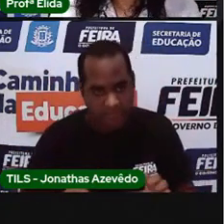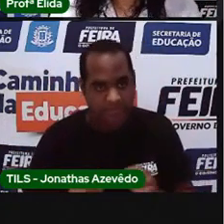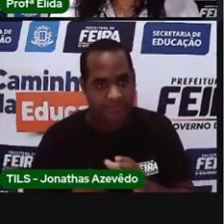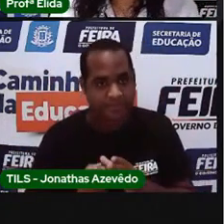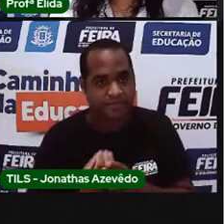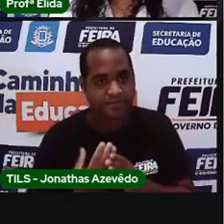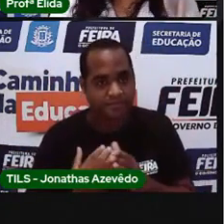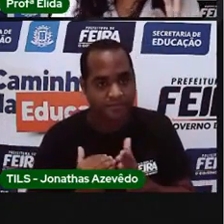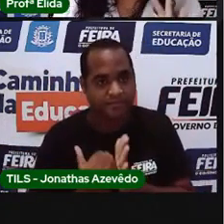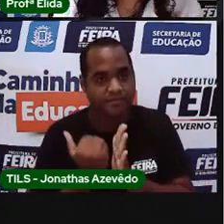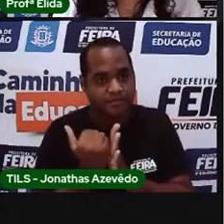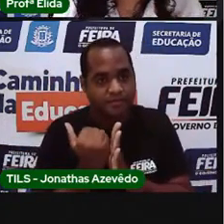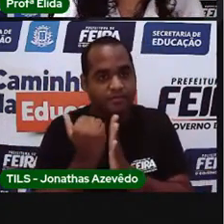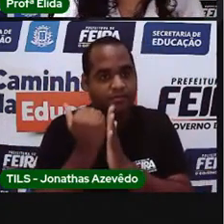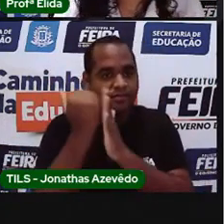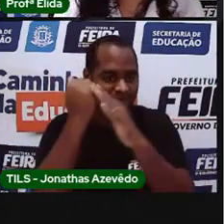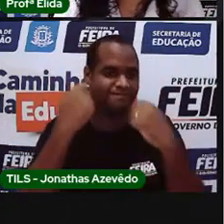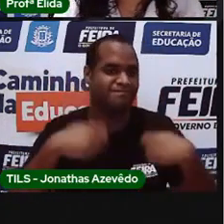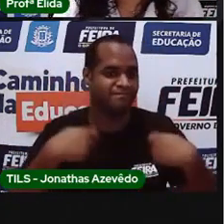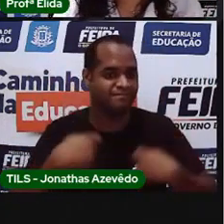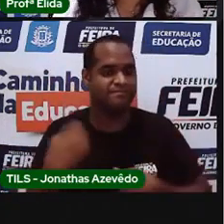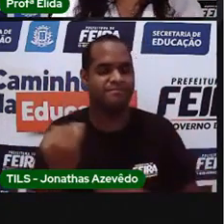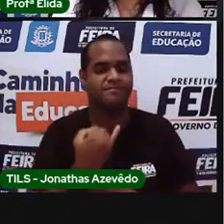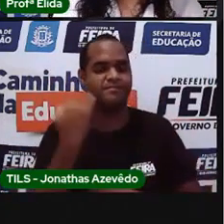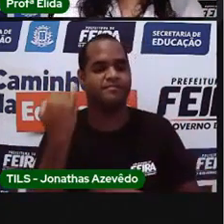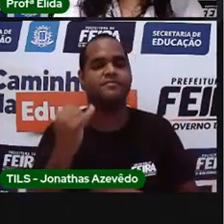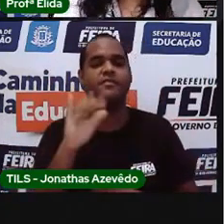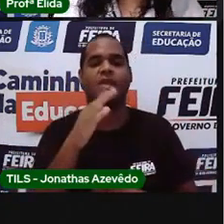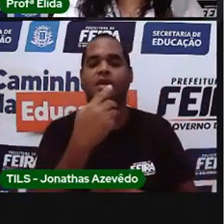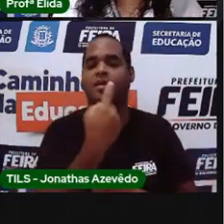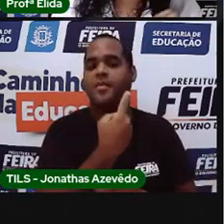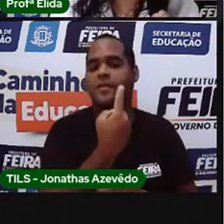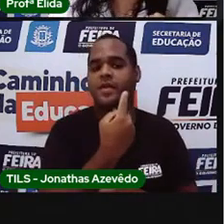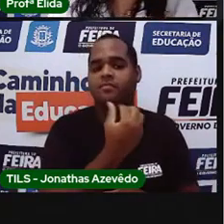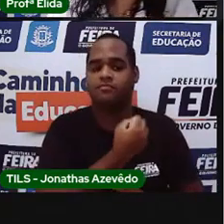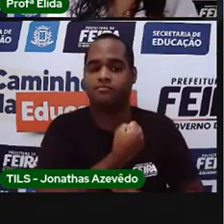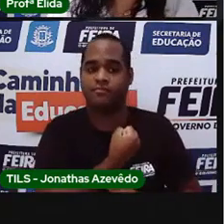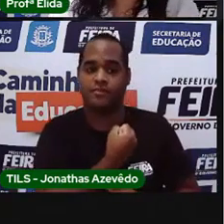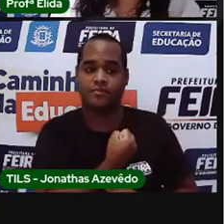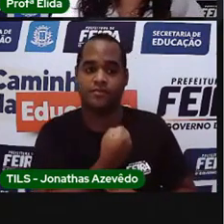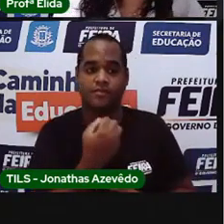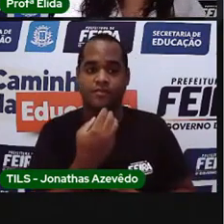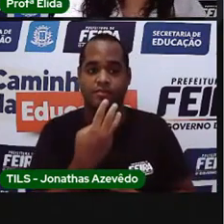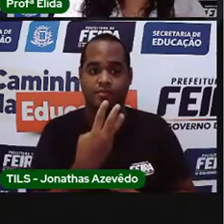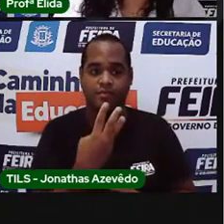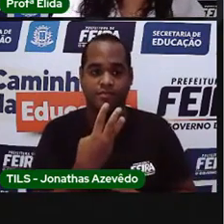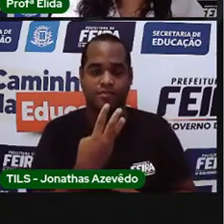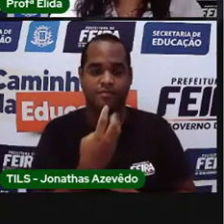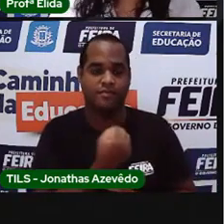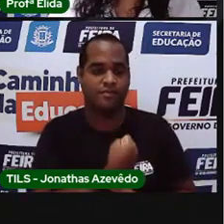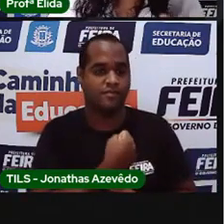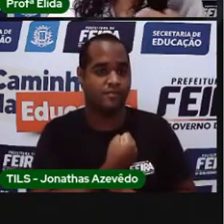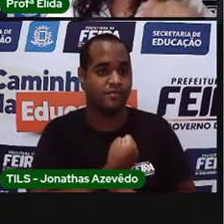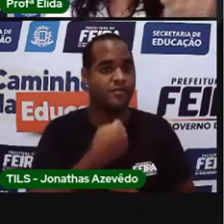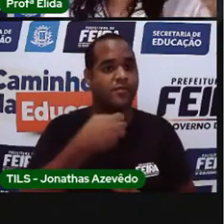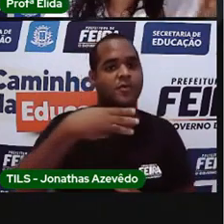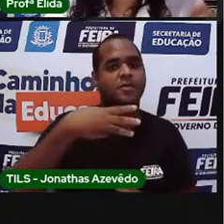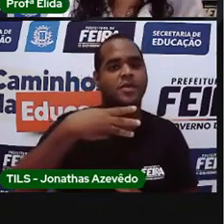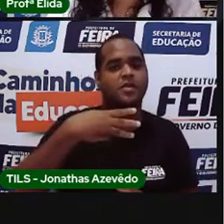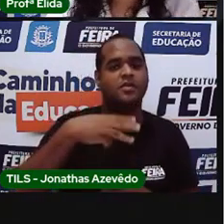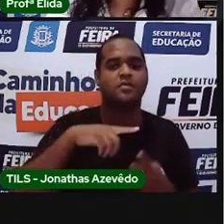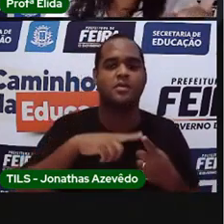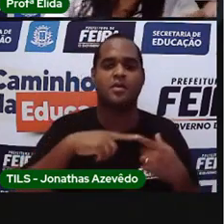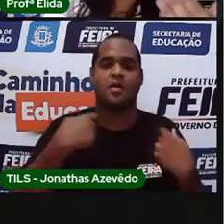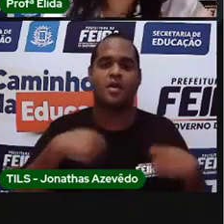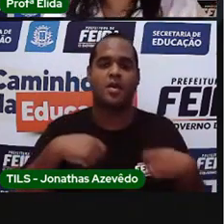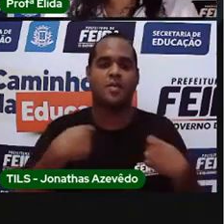parte de baixo. Na nossa primeira coluna, nós temos o número 3. Então, quantos